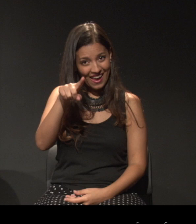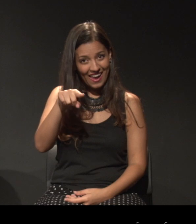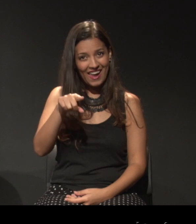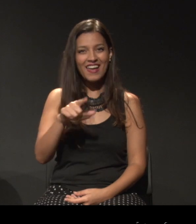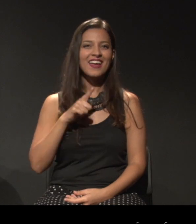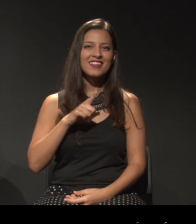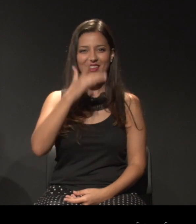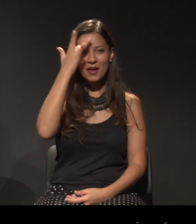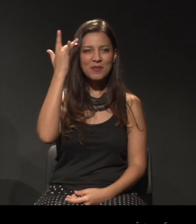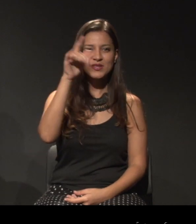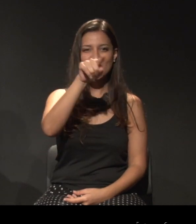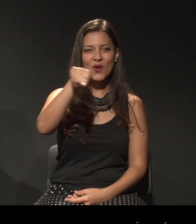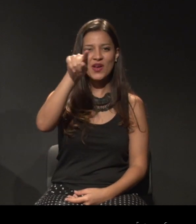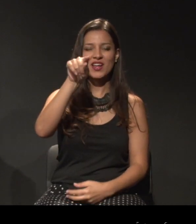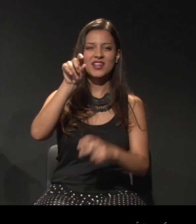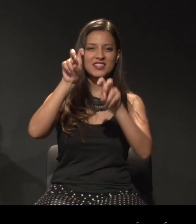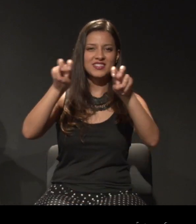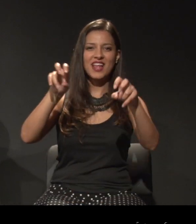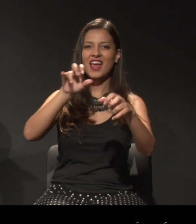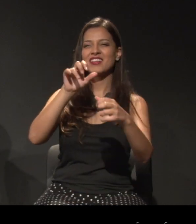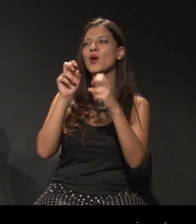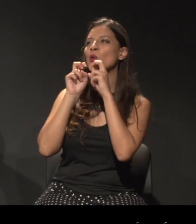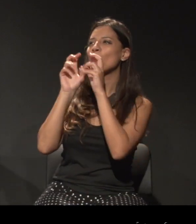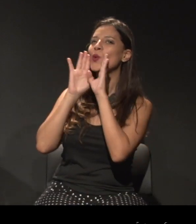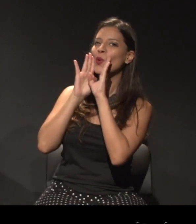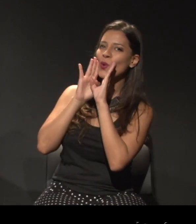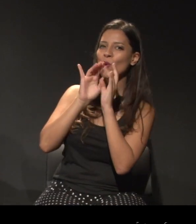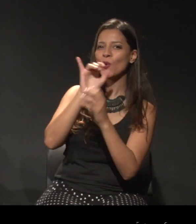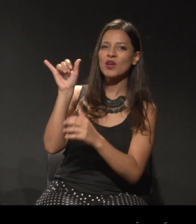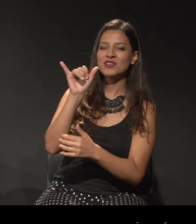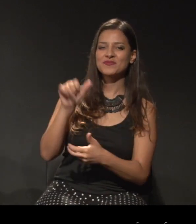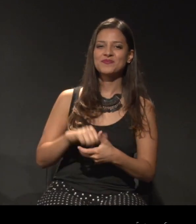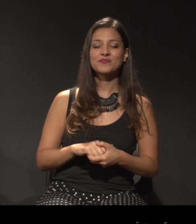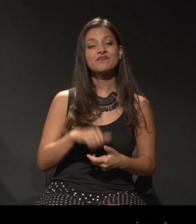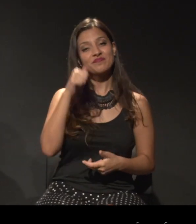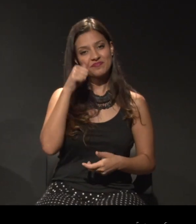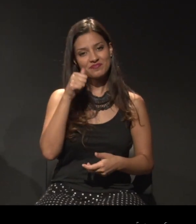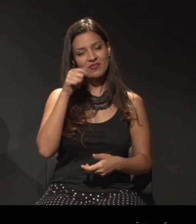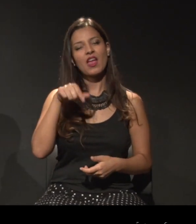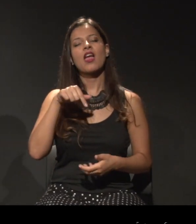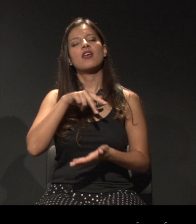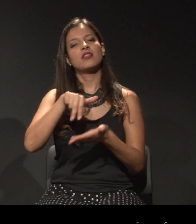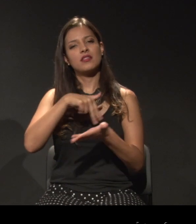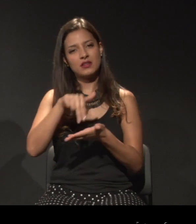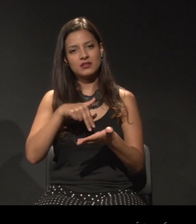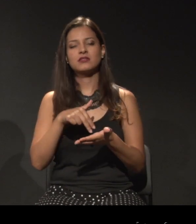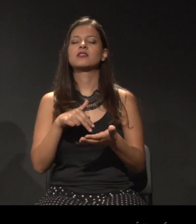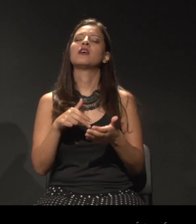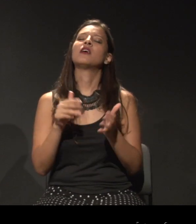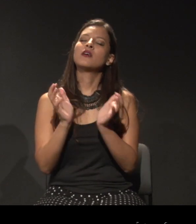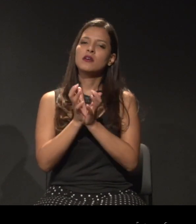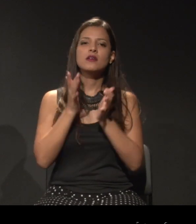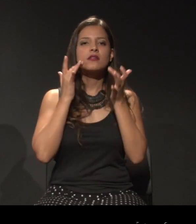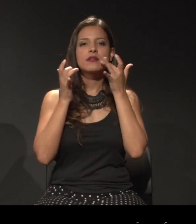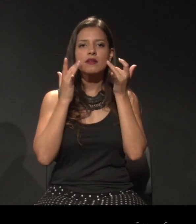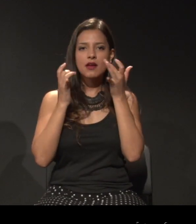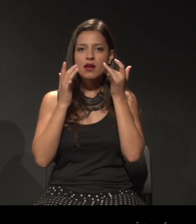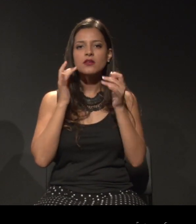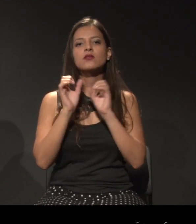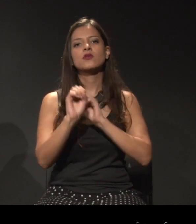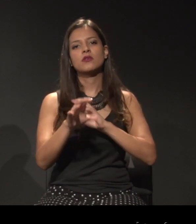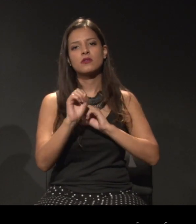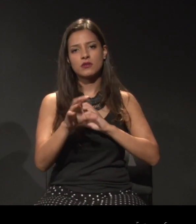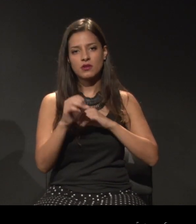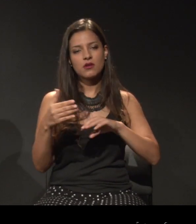Seja muito bem-vinda. A Deise é uma artista da dança, do teatro e educadora, componente do núcleo Vênus Negra e da